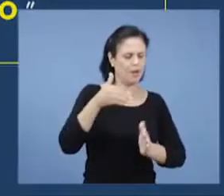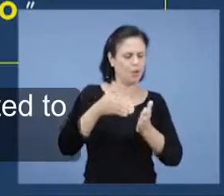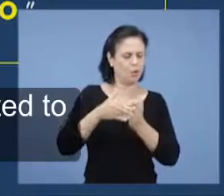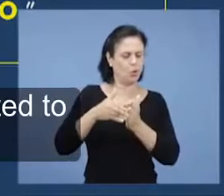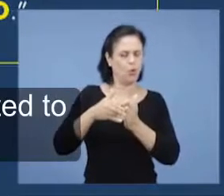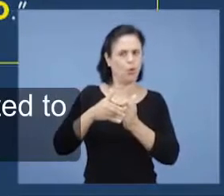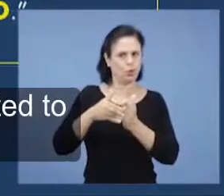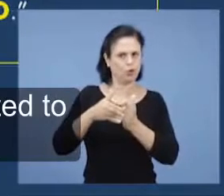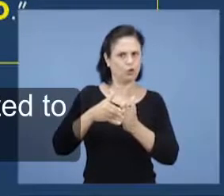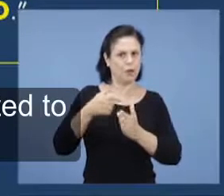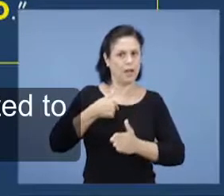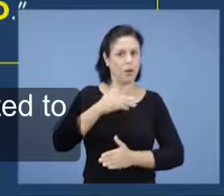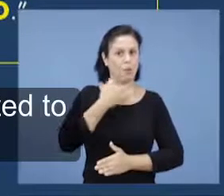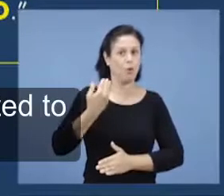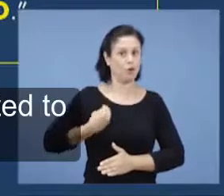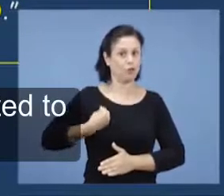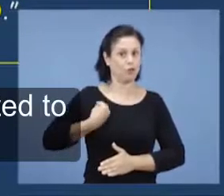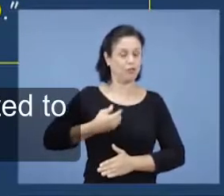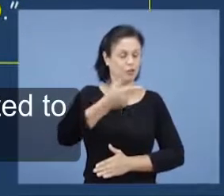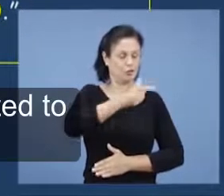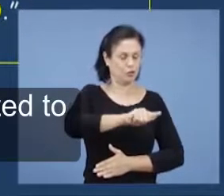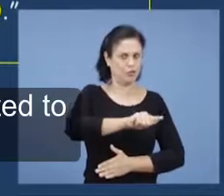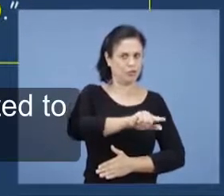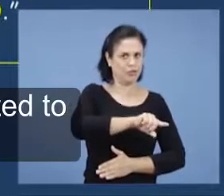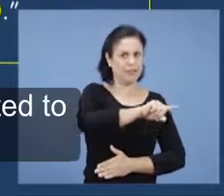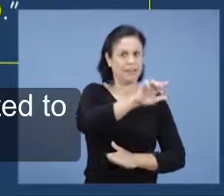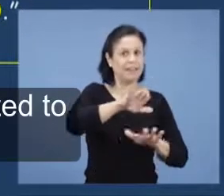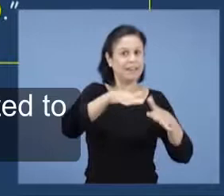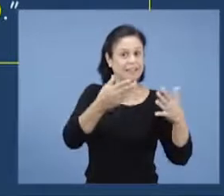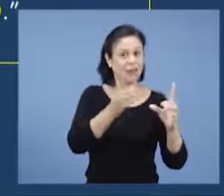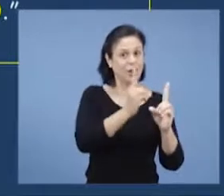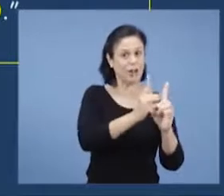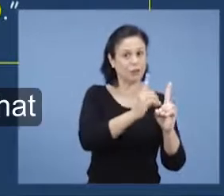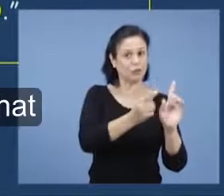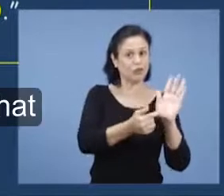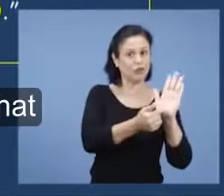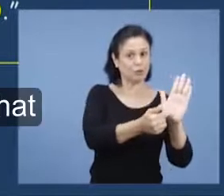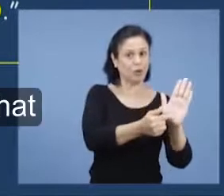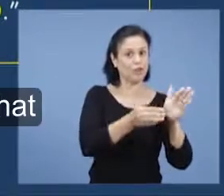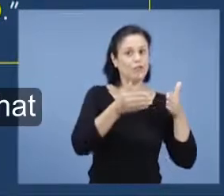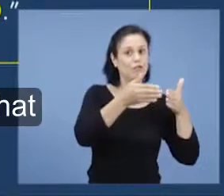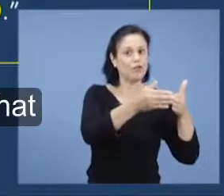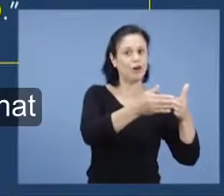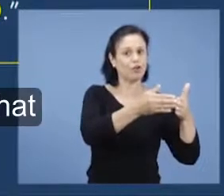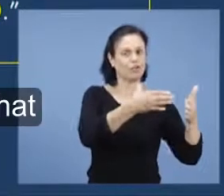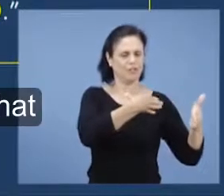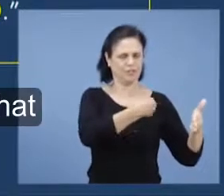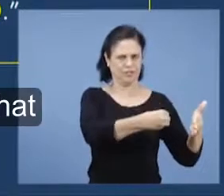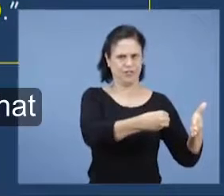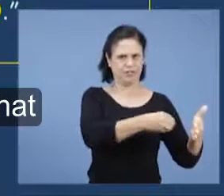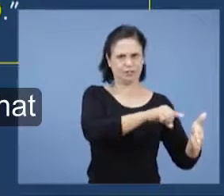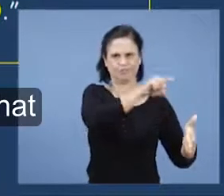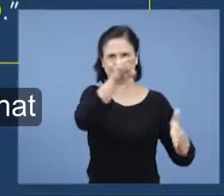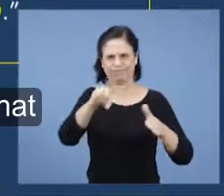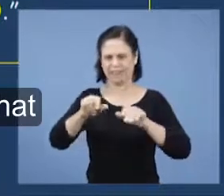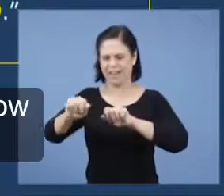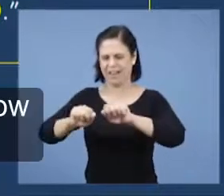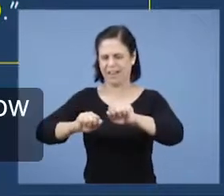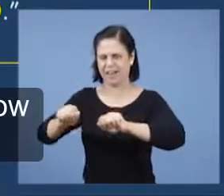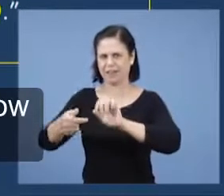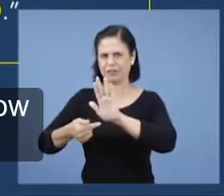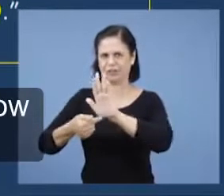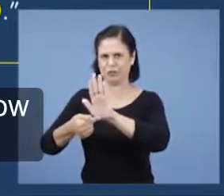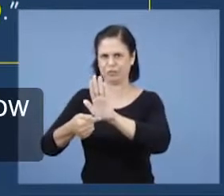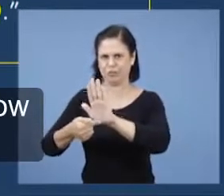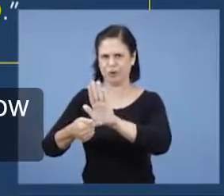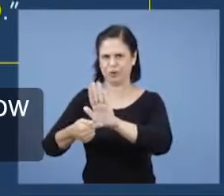morto e reviveu. Então, a doutrina aqui é relacionada aqui ao filho. E o versículo em Atos, que fala a respeito disso.